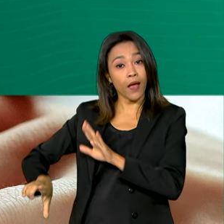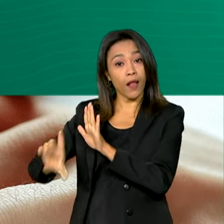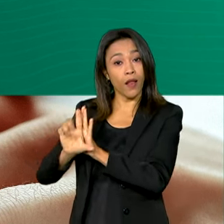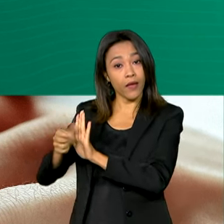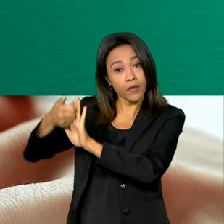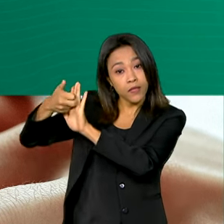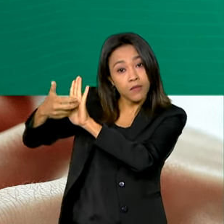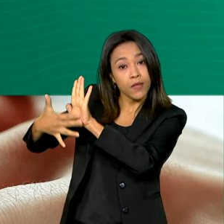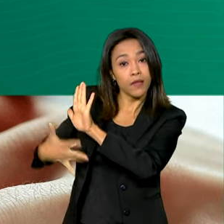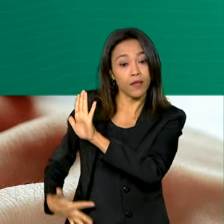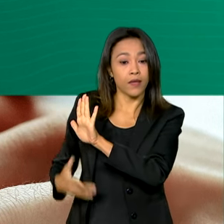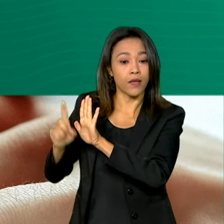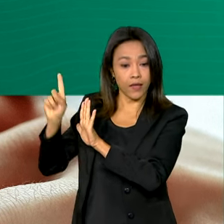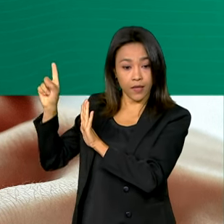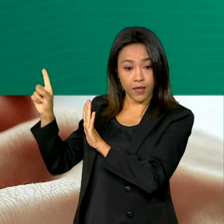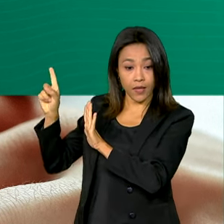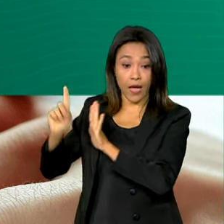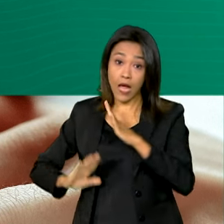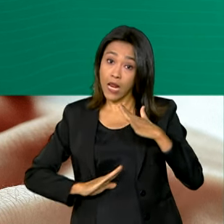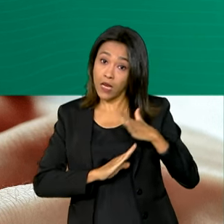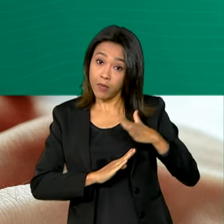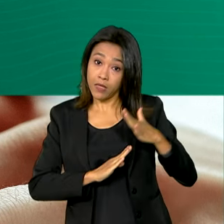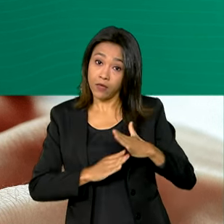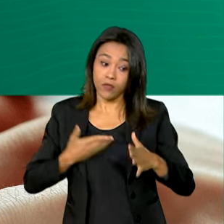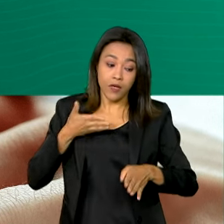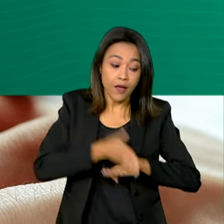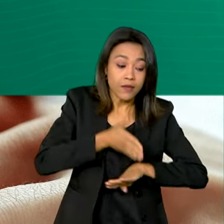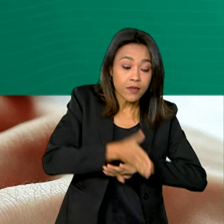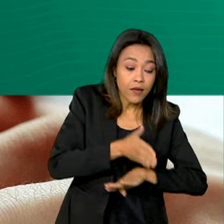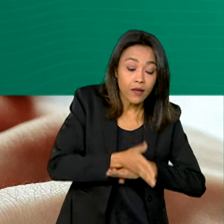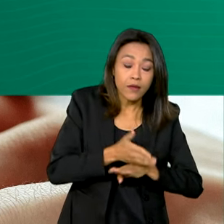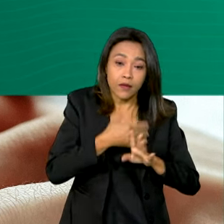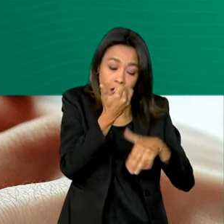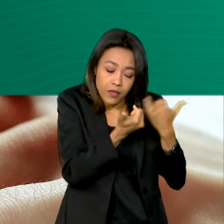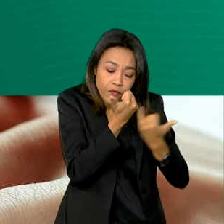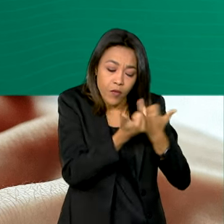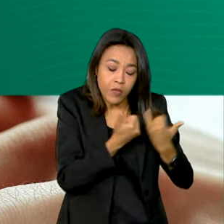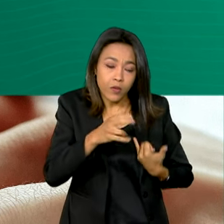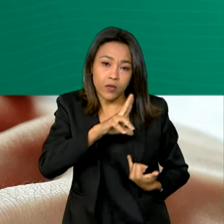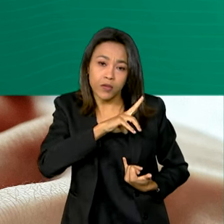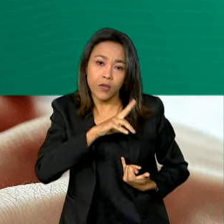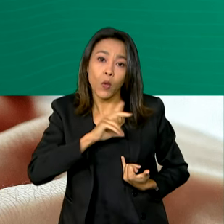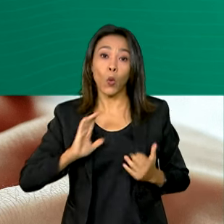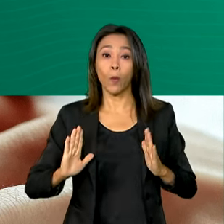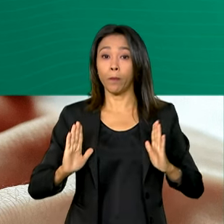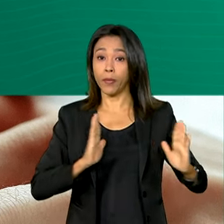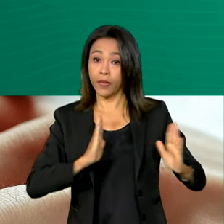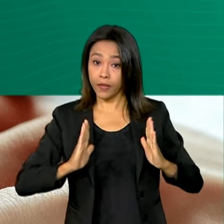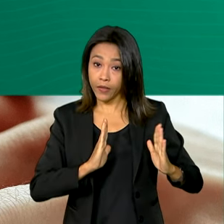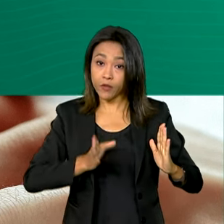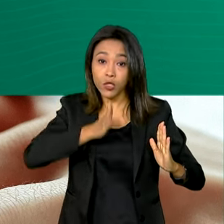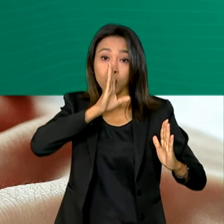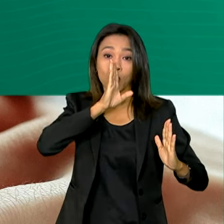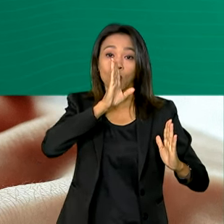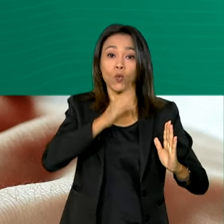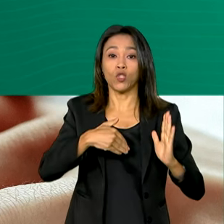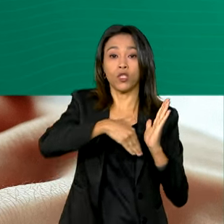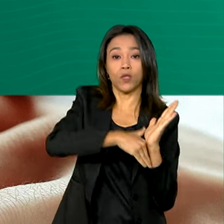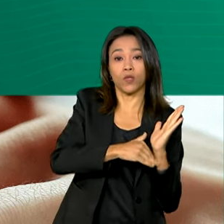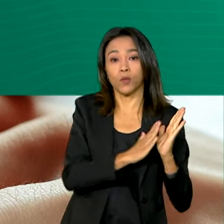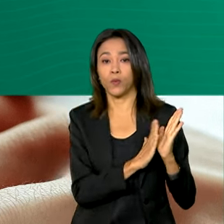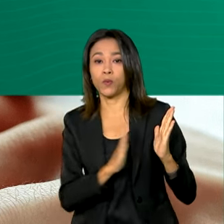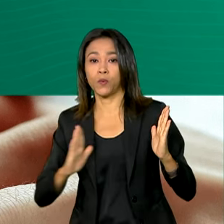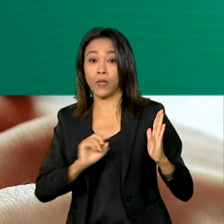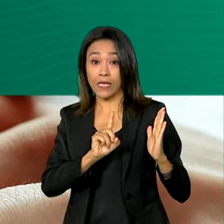ausência de indicativo de restrição ao acesso de dados pessoais em uma decisão, o prazo de sigilo será de 15 anos,